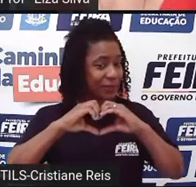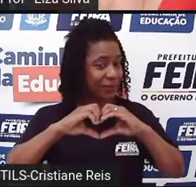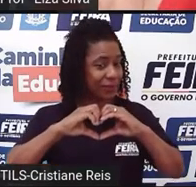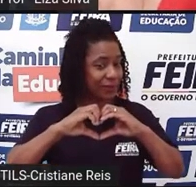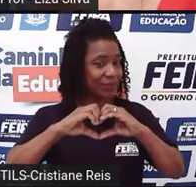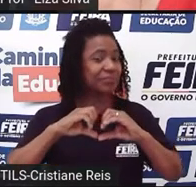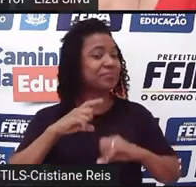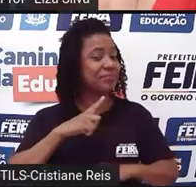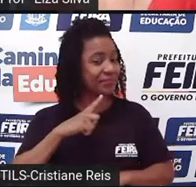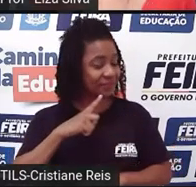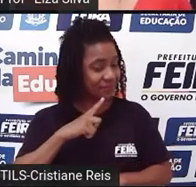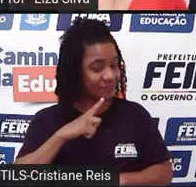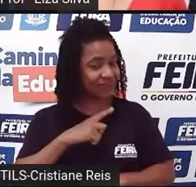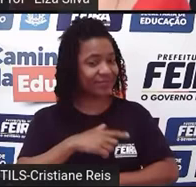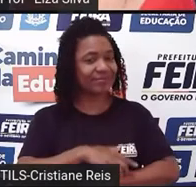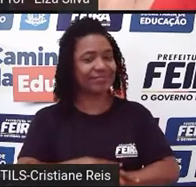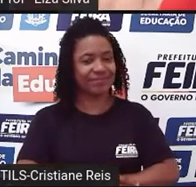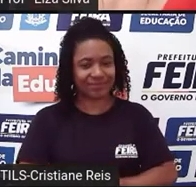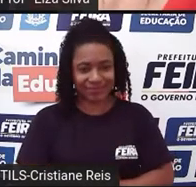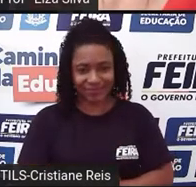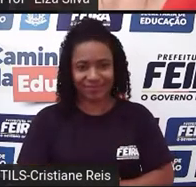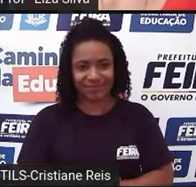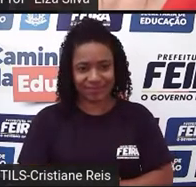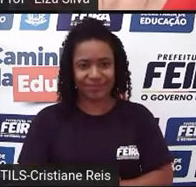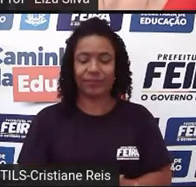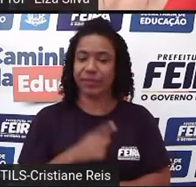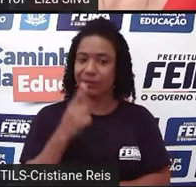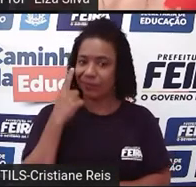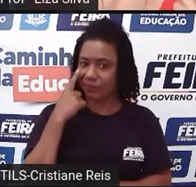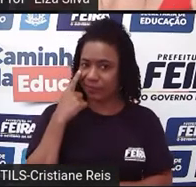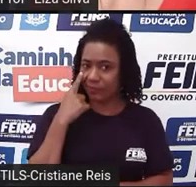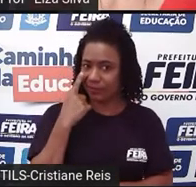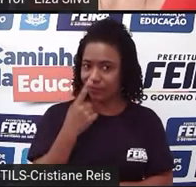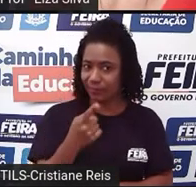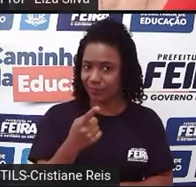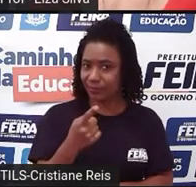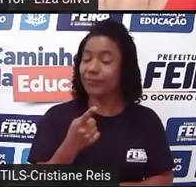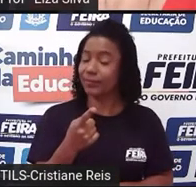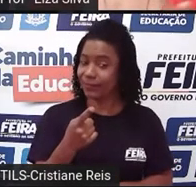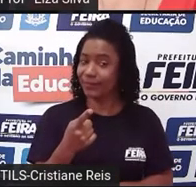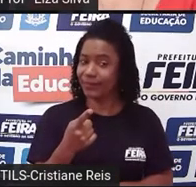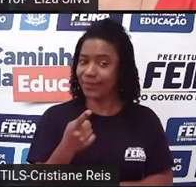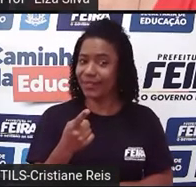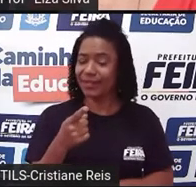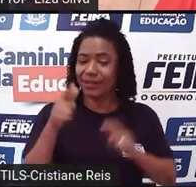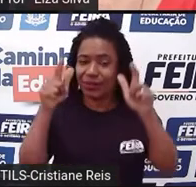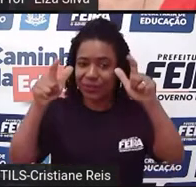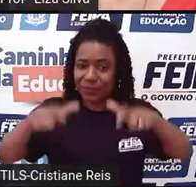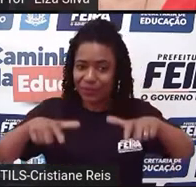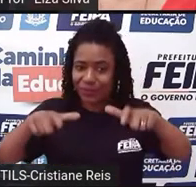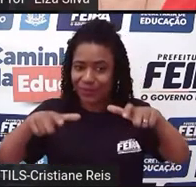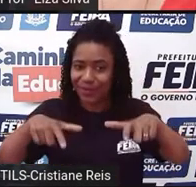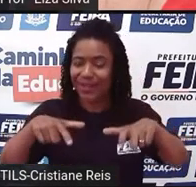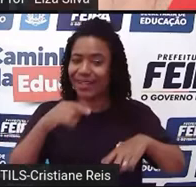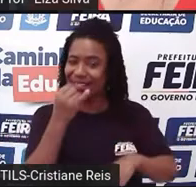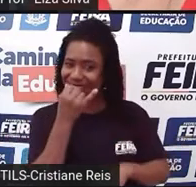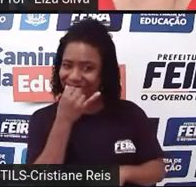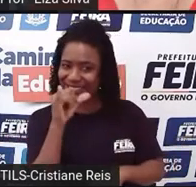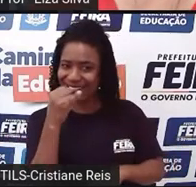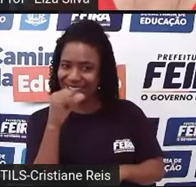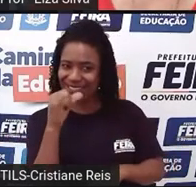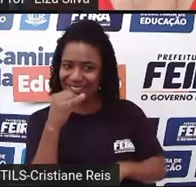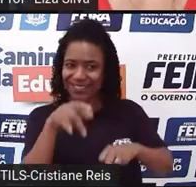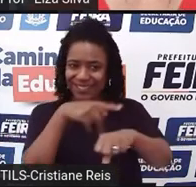nela também nós podemos encontrar, além do local que a gente já sabe, porque a história